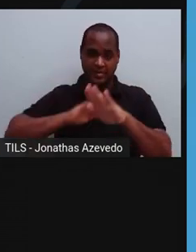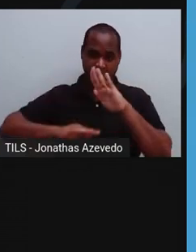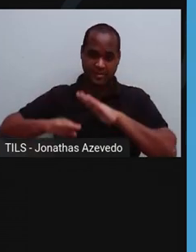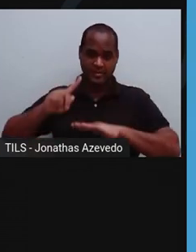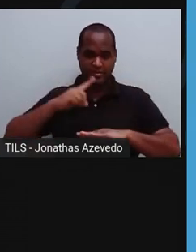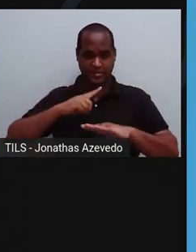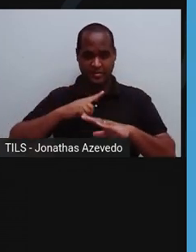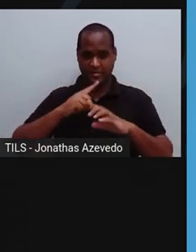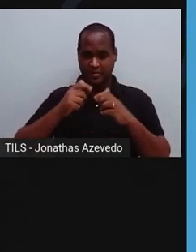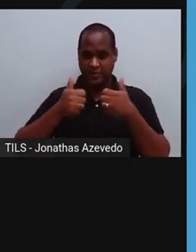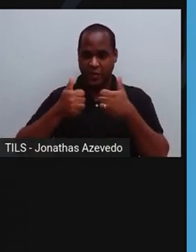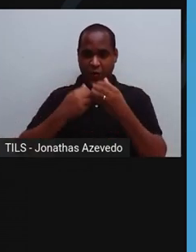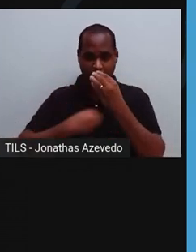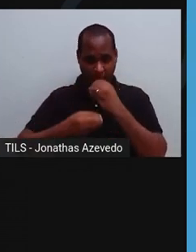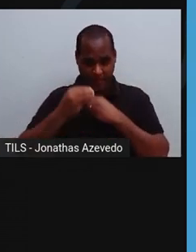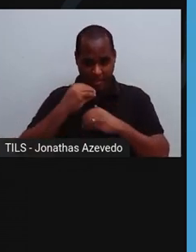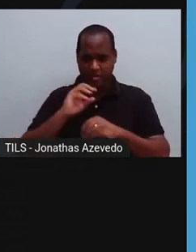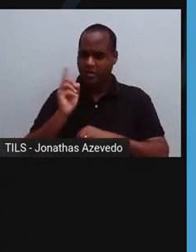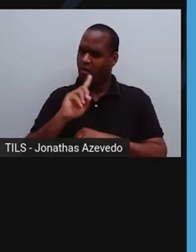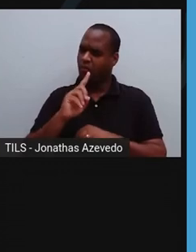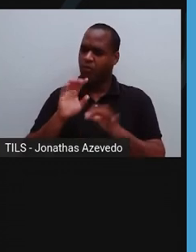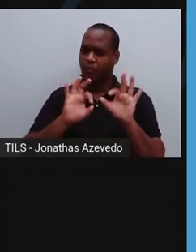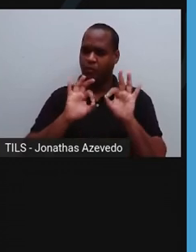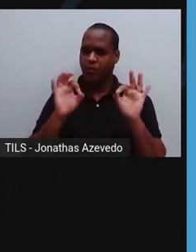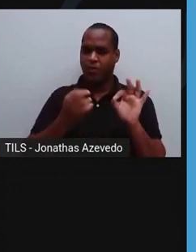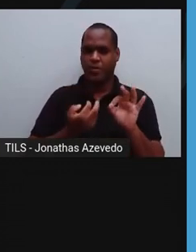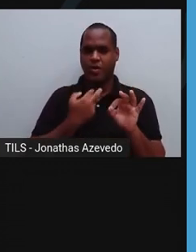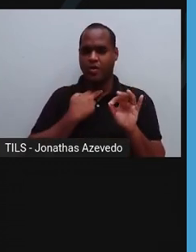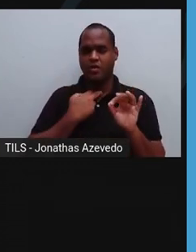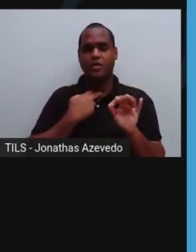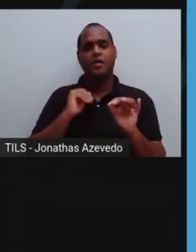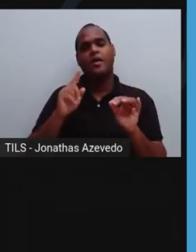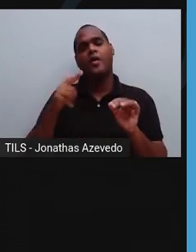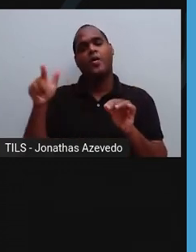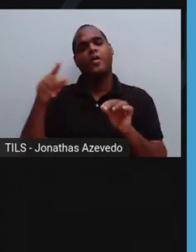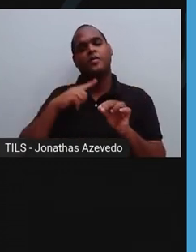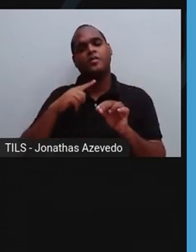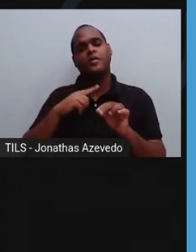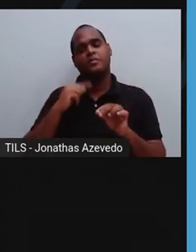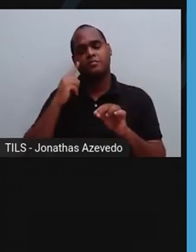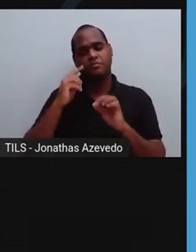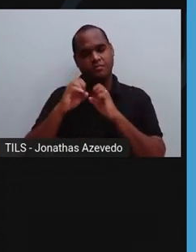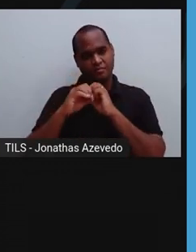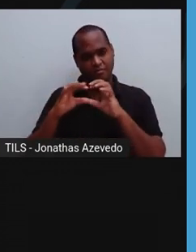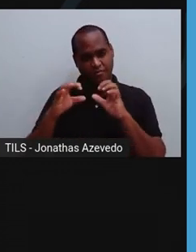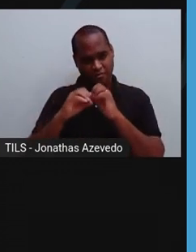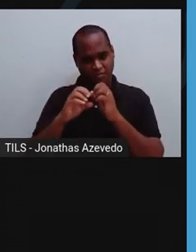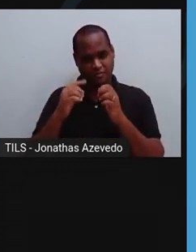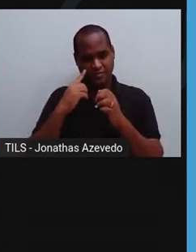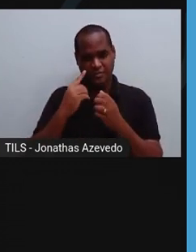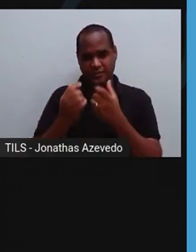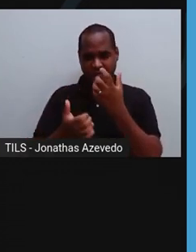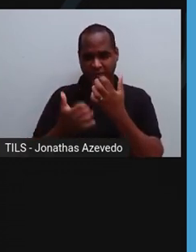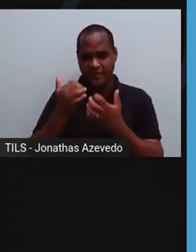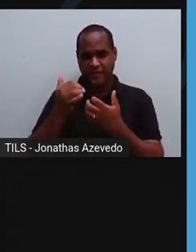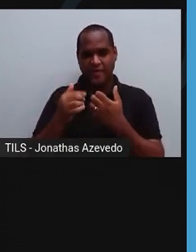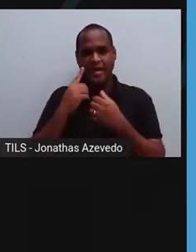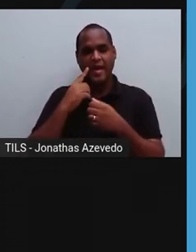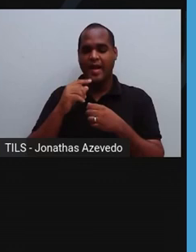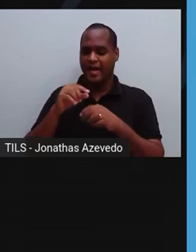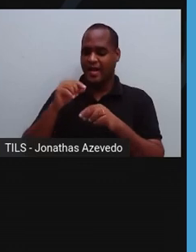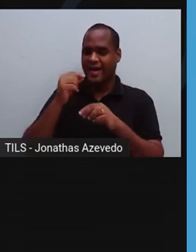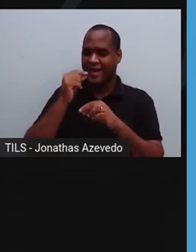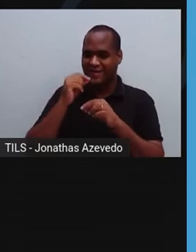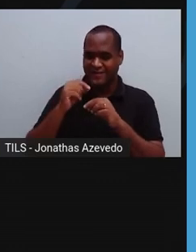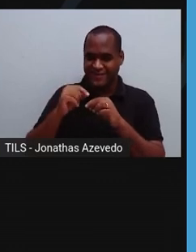não deve comer em hipótese alguma. Outra maneira de descobrir é ferver alguns cogumelos com o dente de alho. Se o